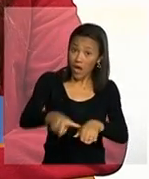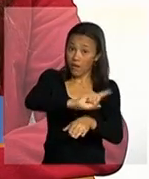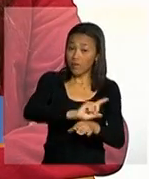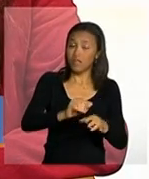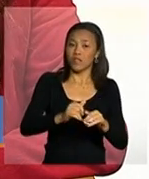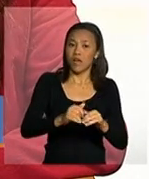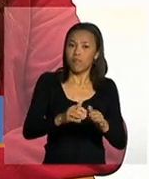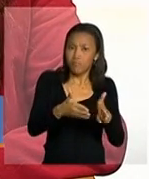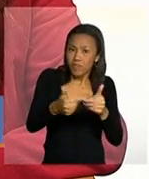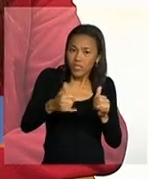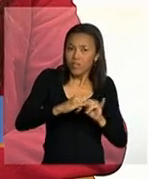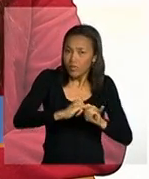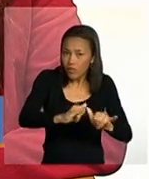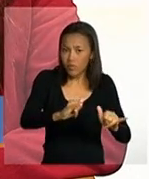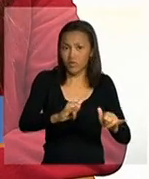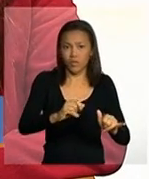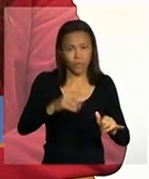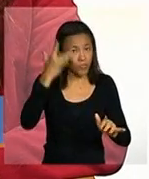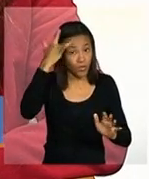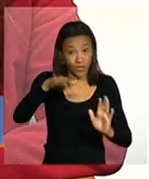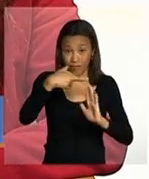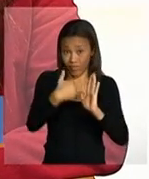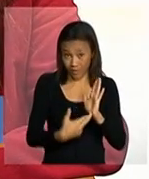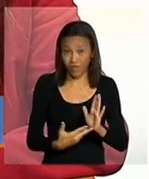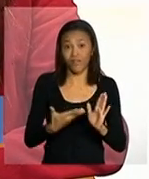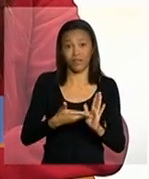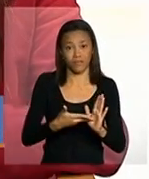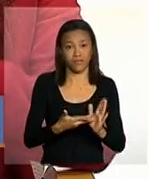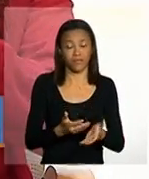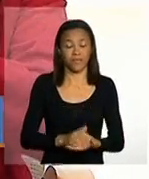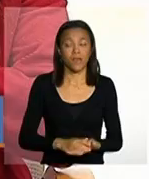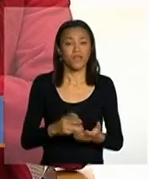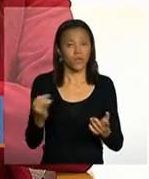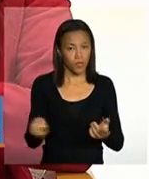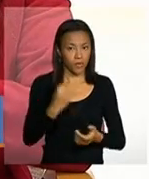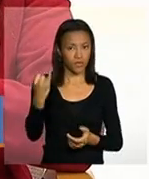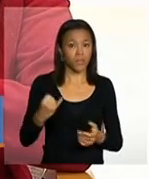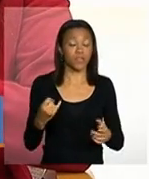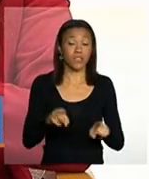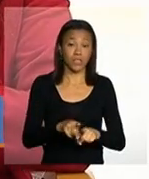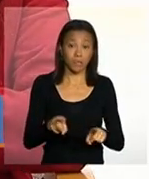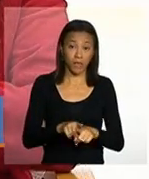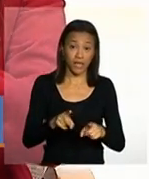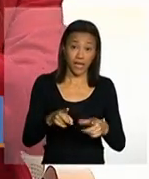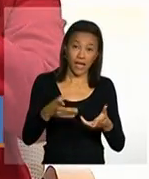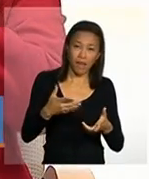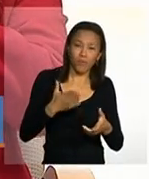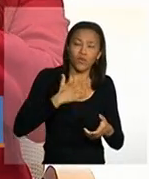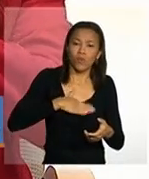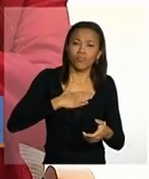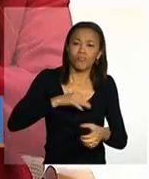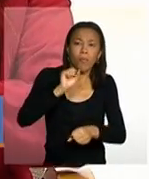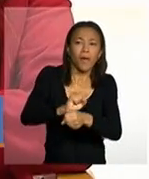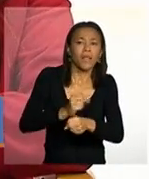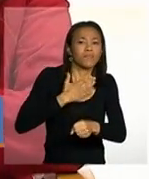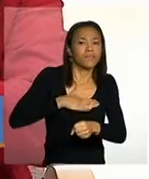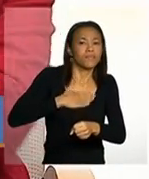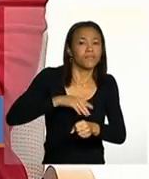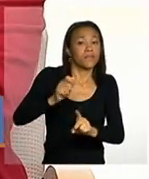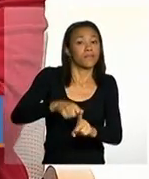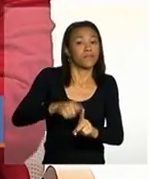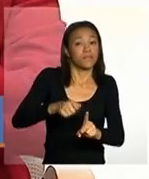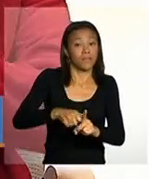efeitos sobre o descumprimento é importante salientar isso e a interrupção temporária ela tem validade por seis